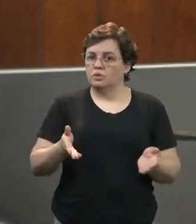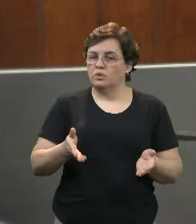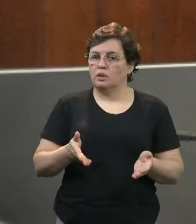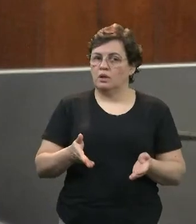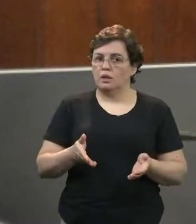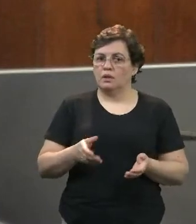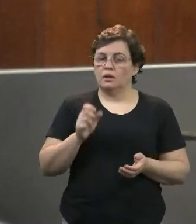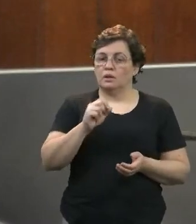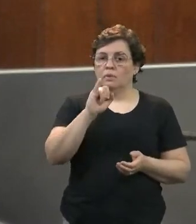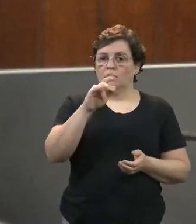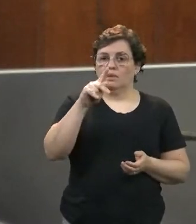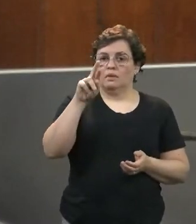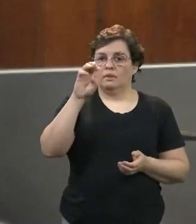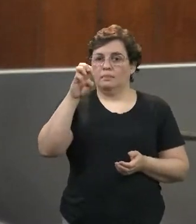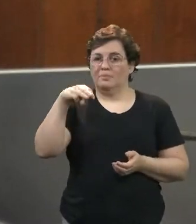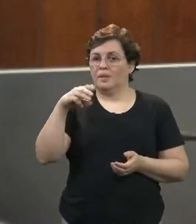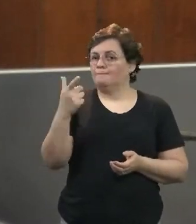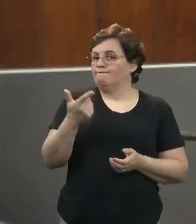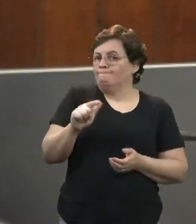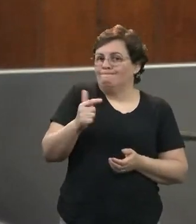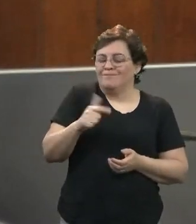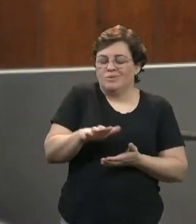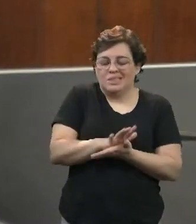o Instituto de Previdência não tem mais recursos